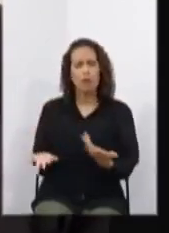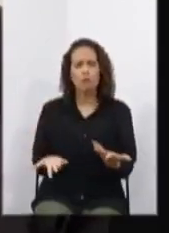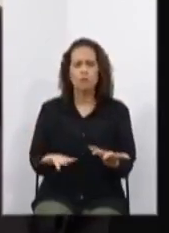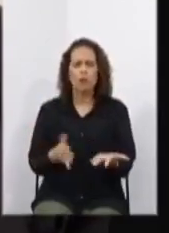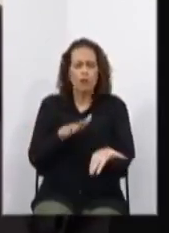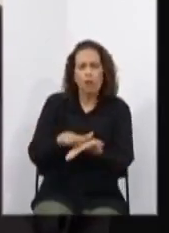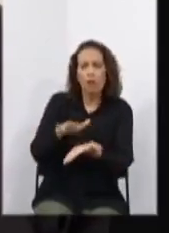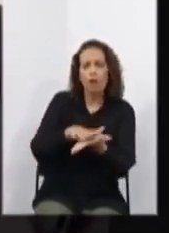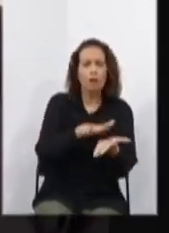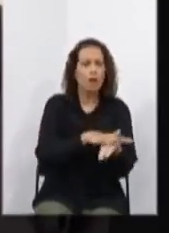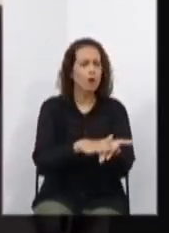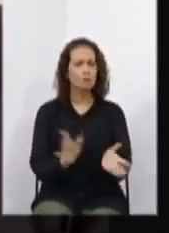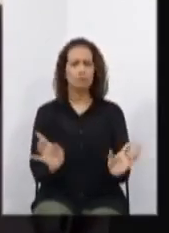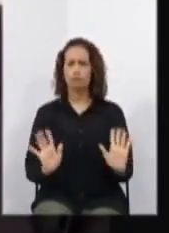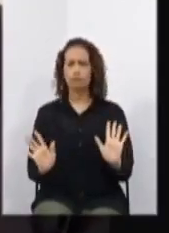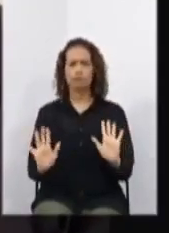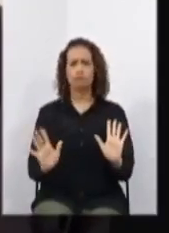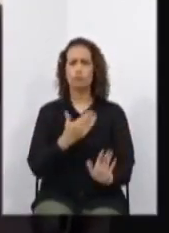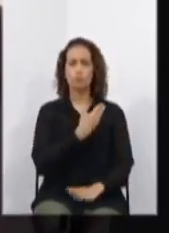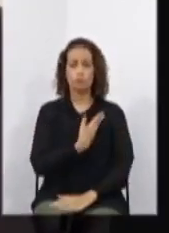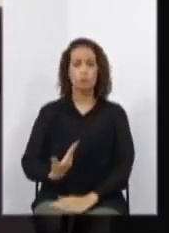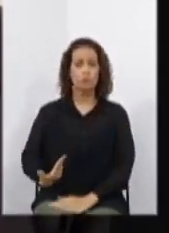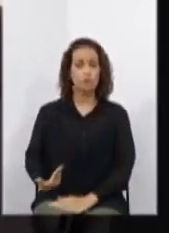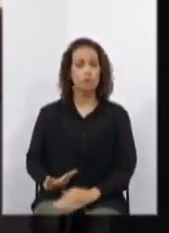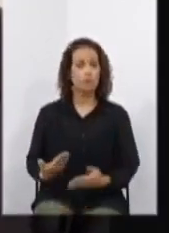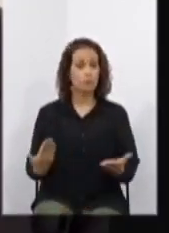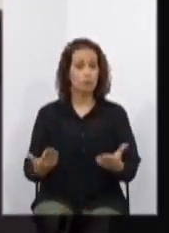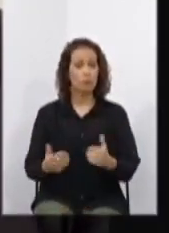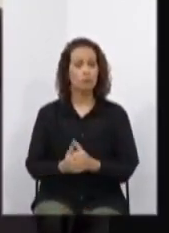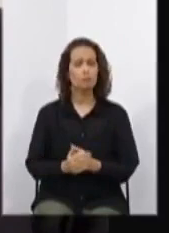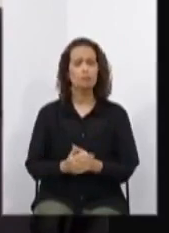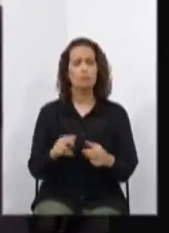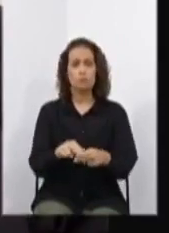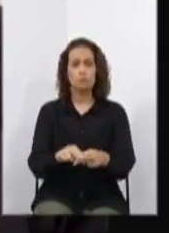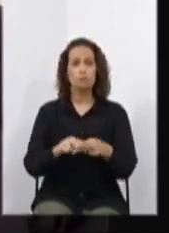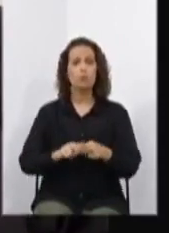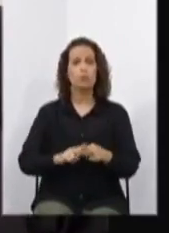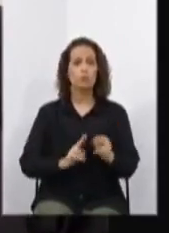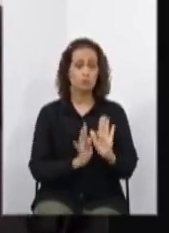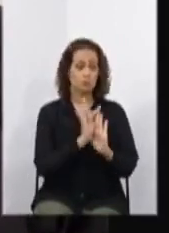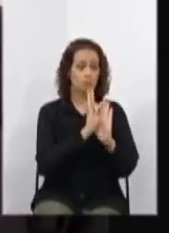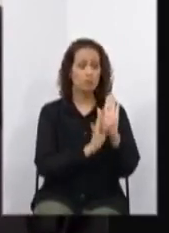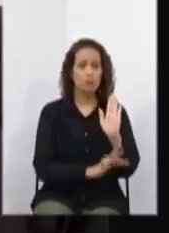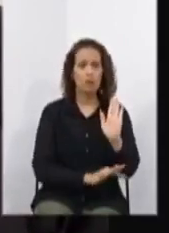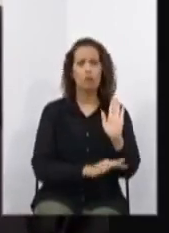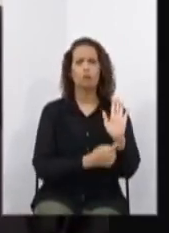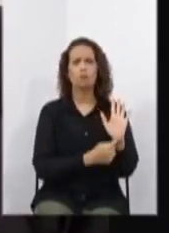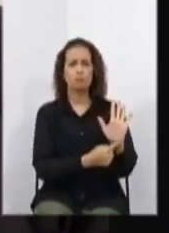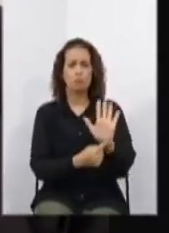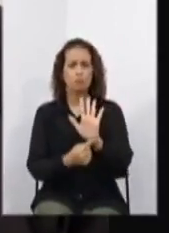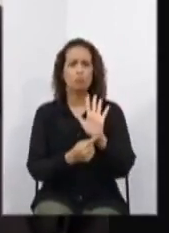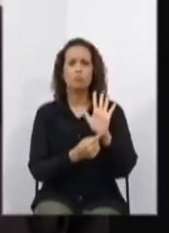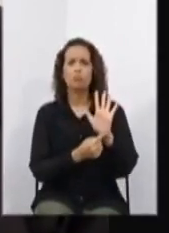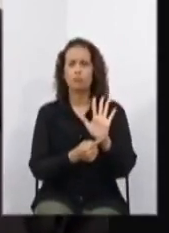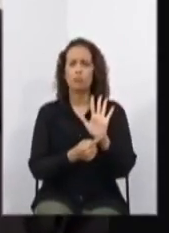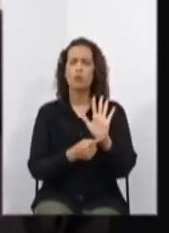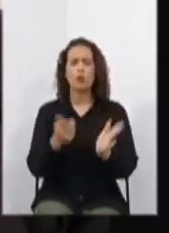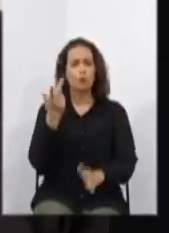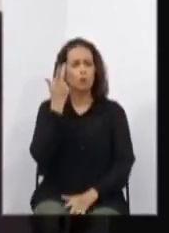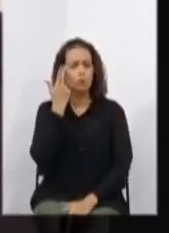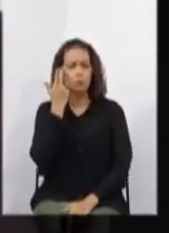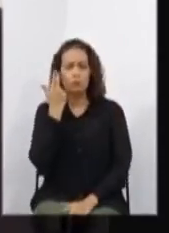aos cofres públicos, uma vez que os textos contêm comandos de caráter genérico e